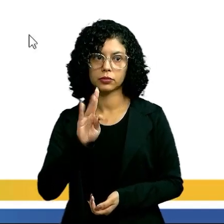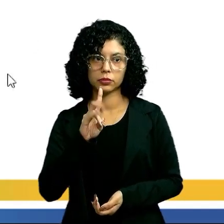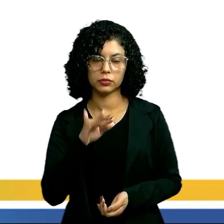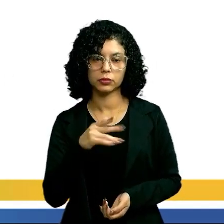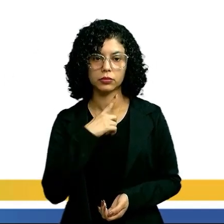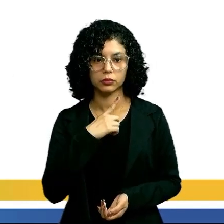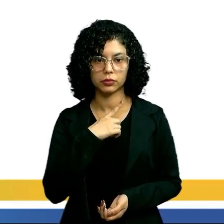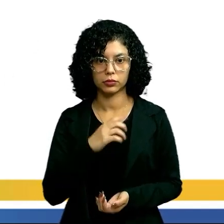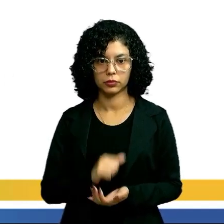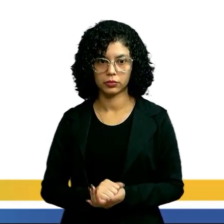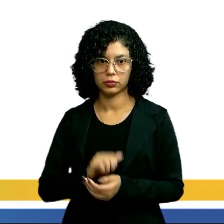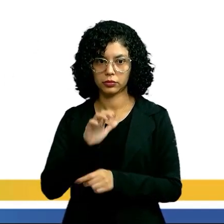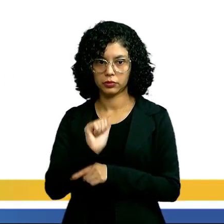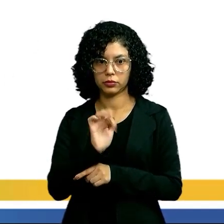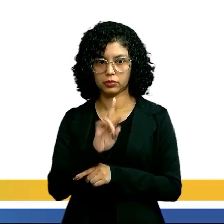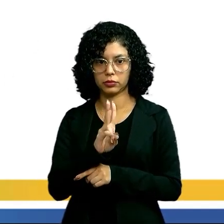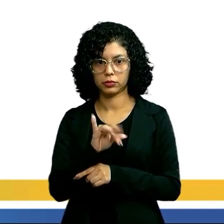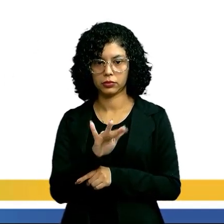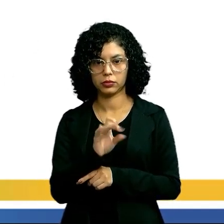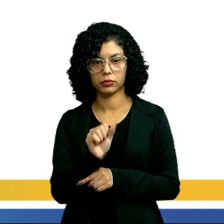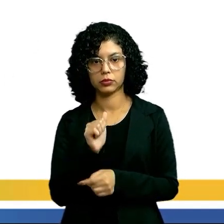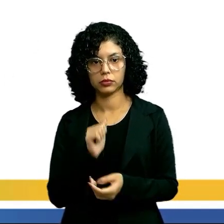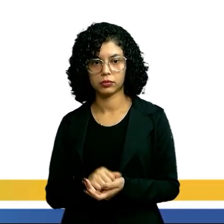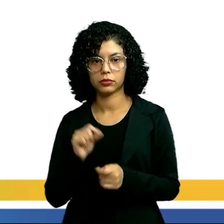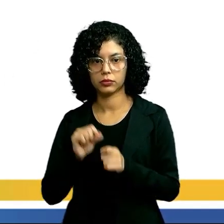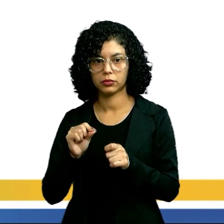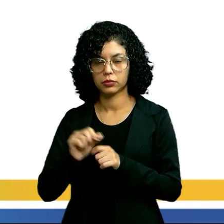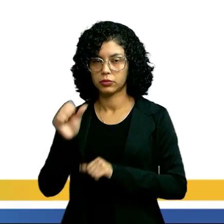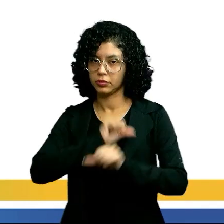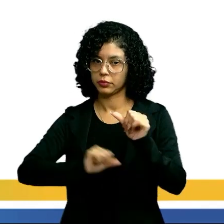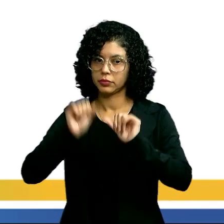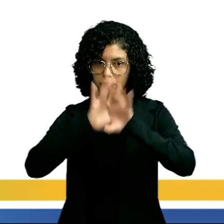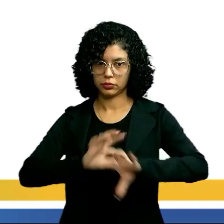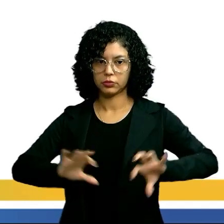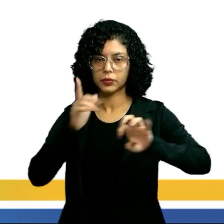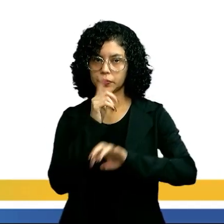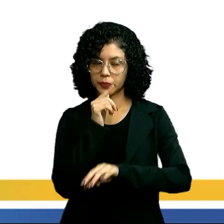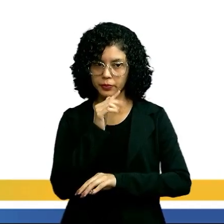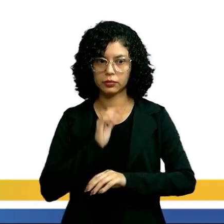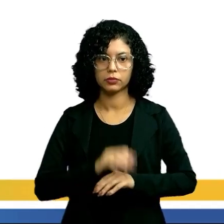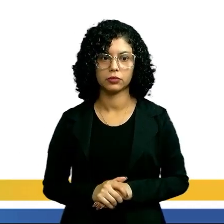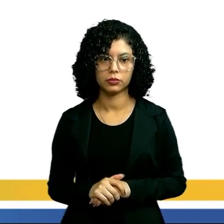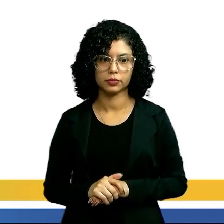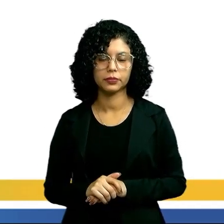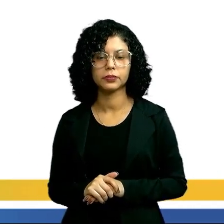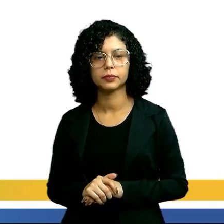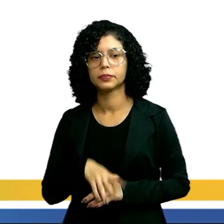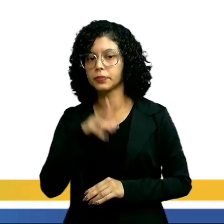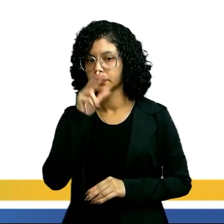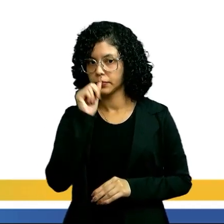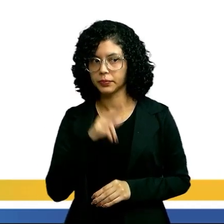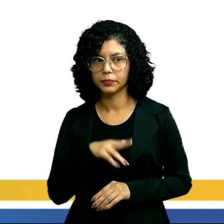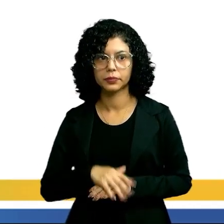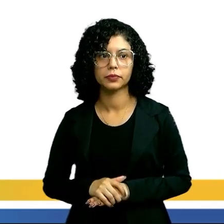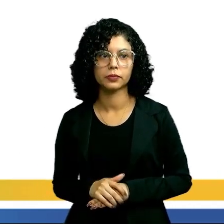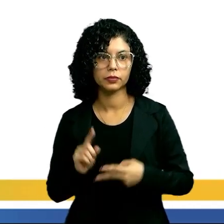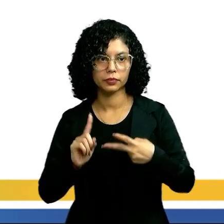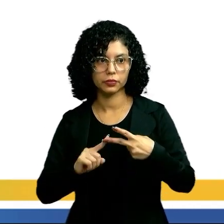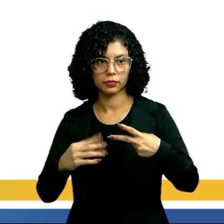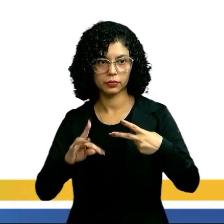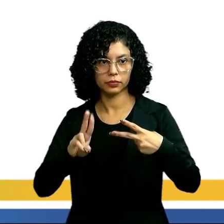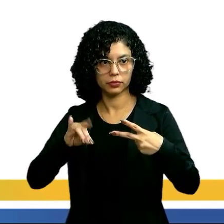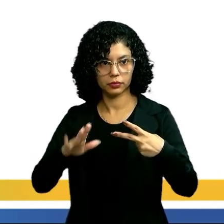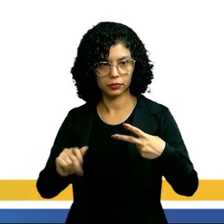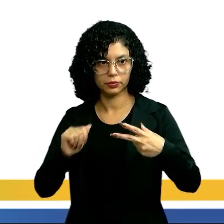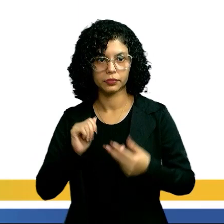ele vai ter as branquias realizando as suas trocas gasosas dentro d'água. Isso é um tipo de respiração. Temos a